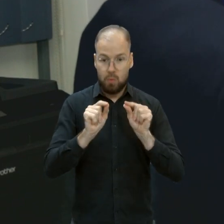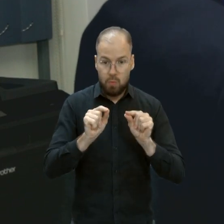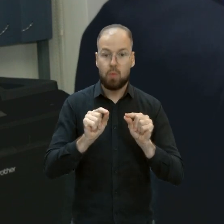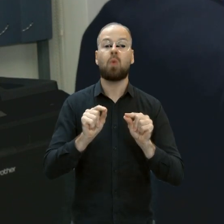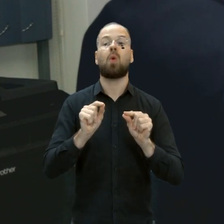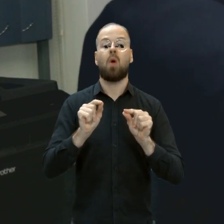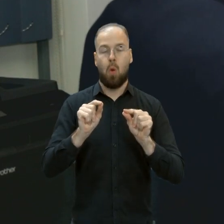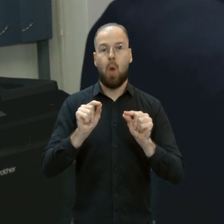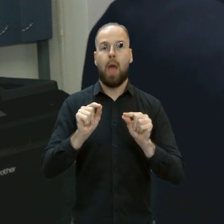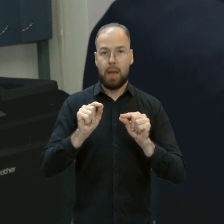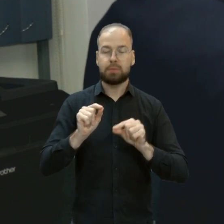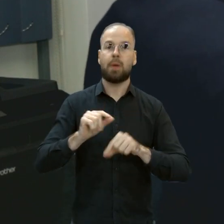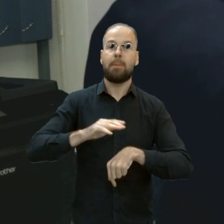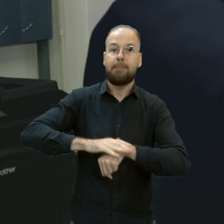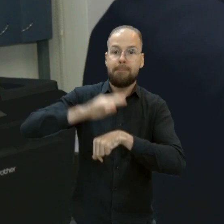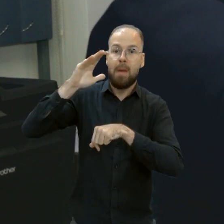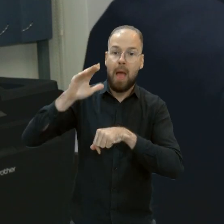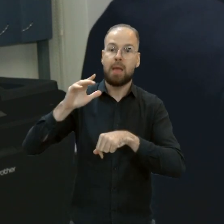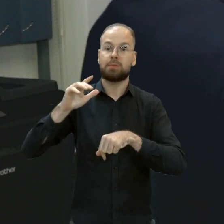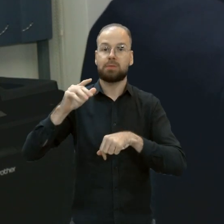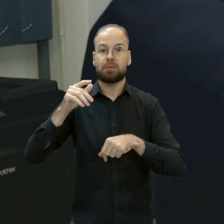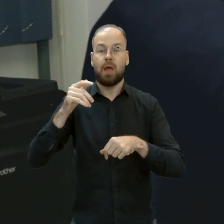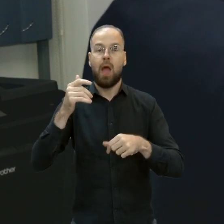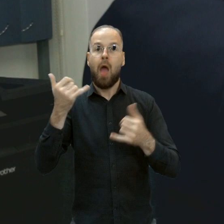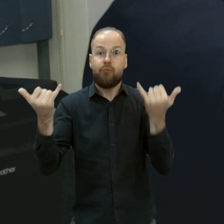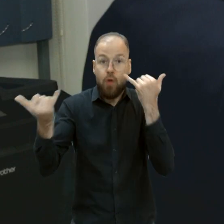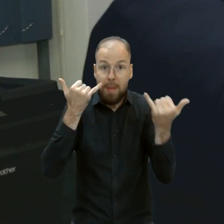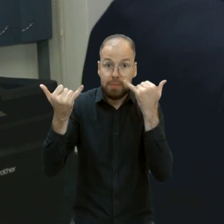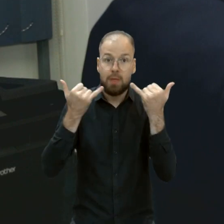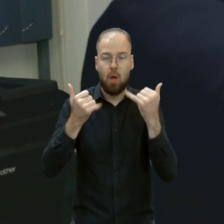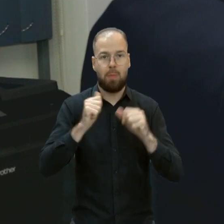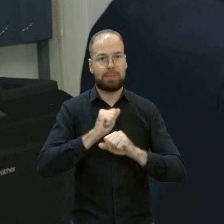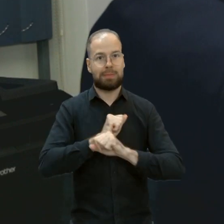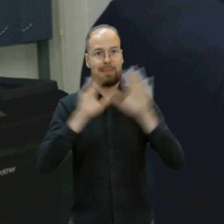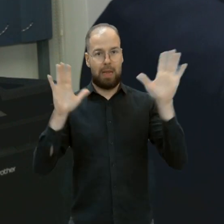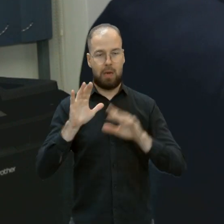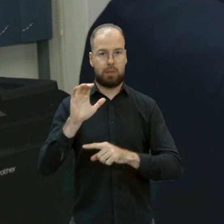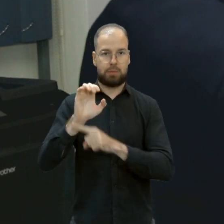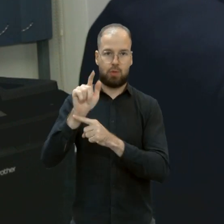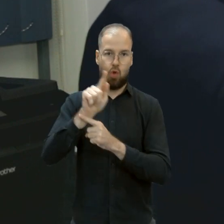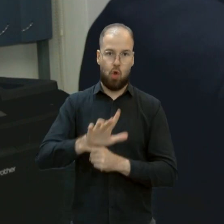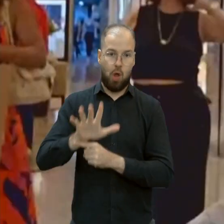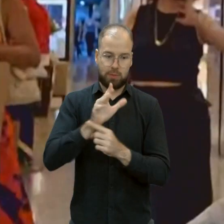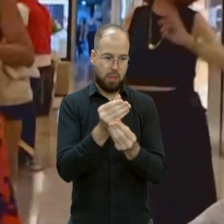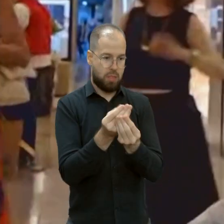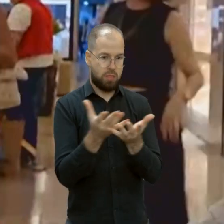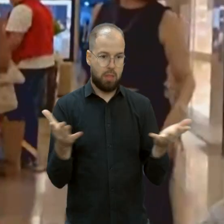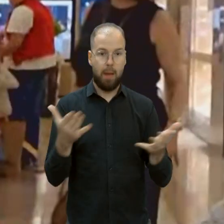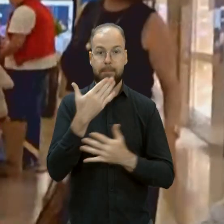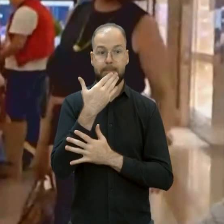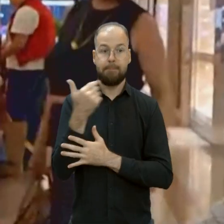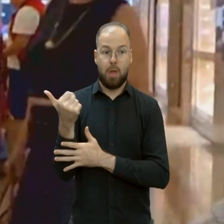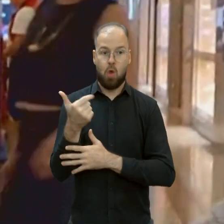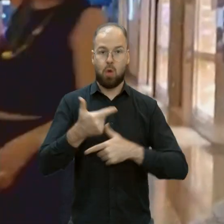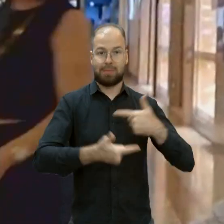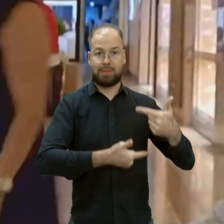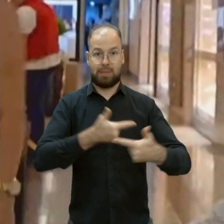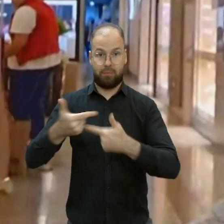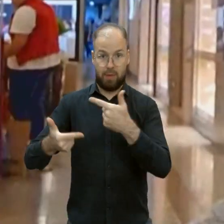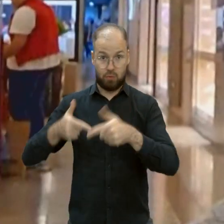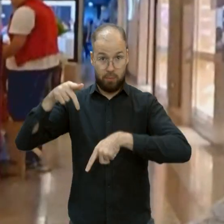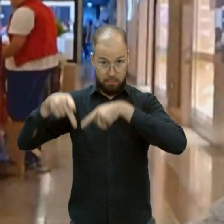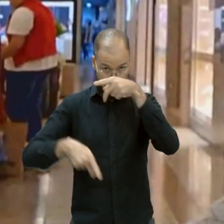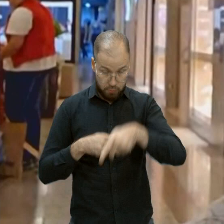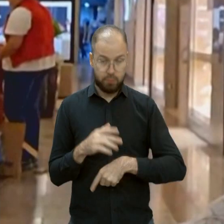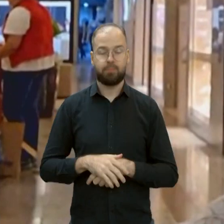para o estado de Goiás para que a gente possa entregar um melhor serviço para a população. Então, a ideia de ter um curso